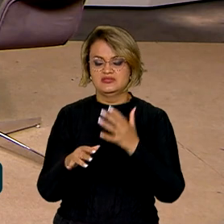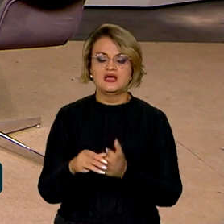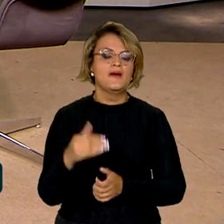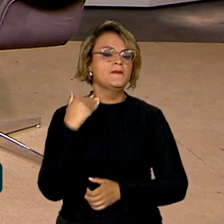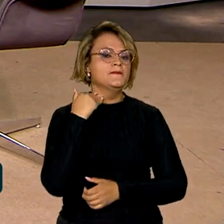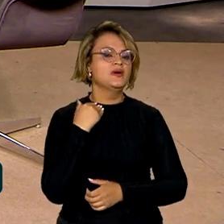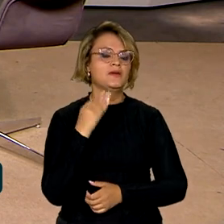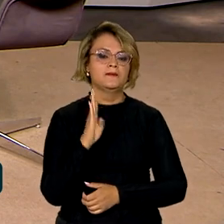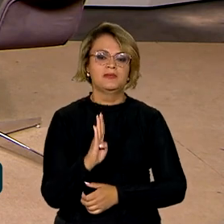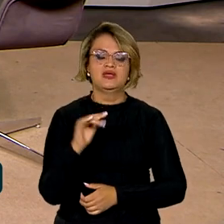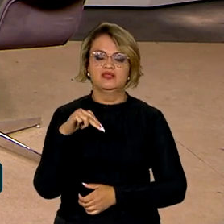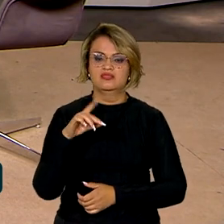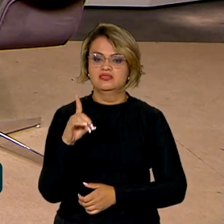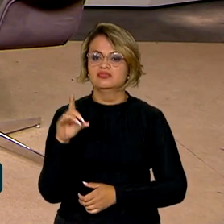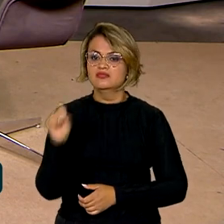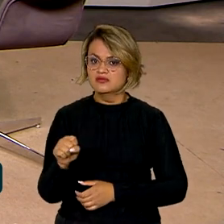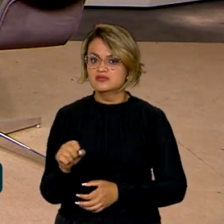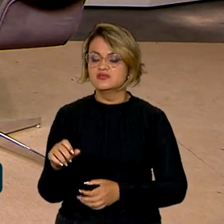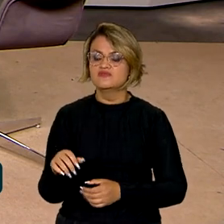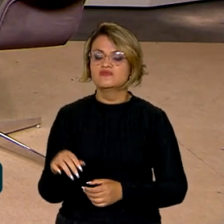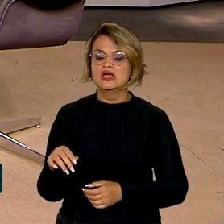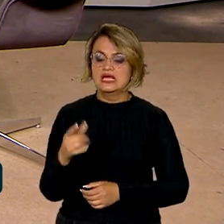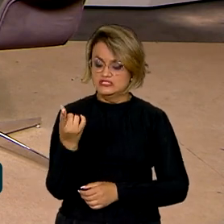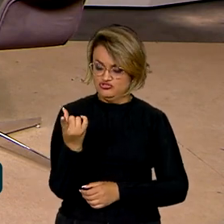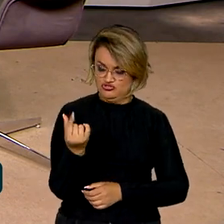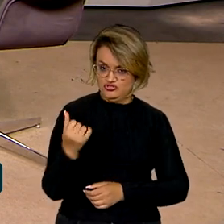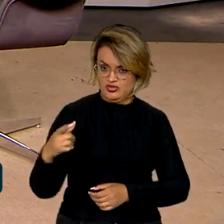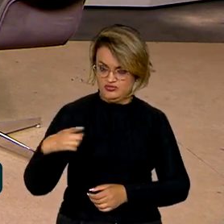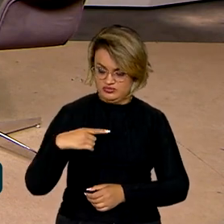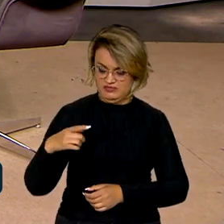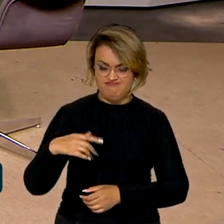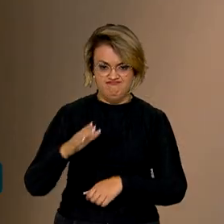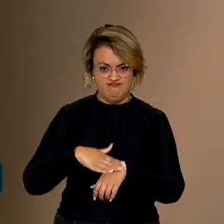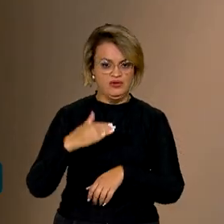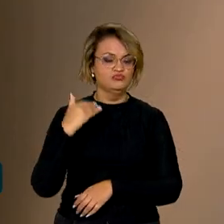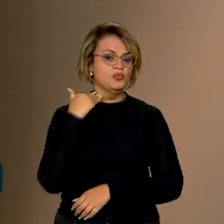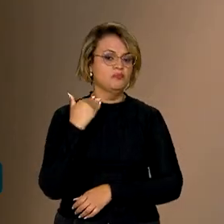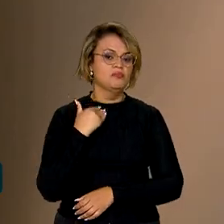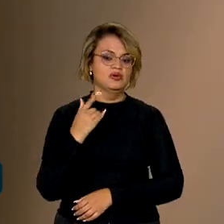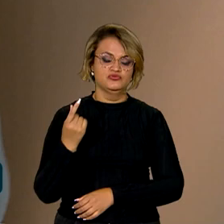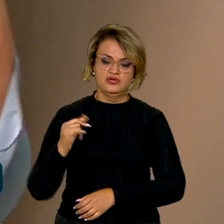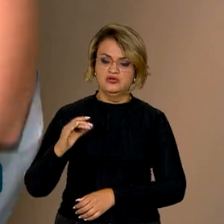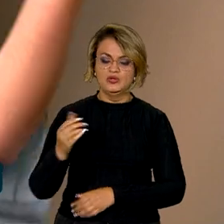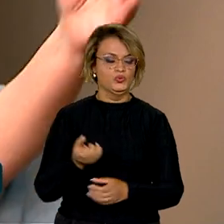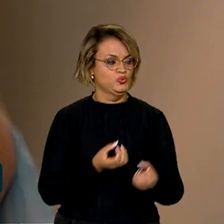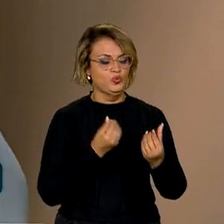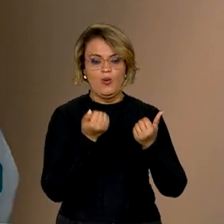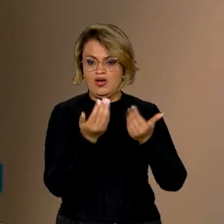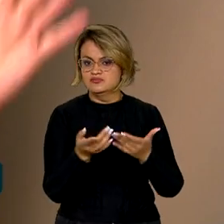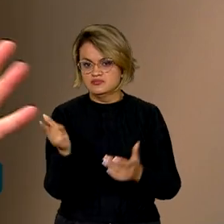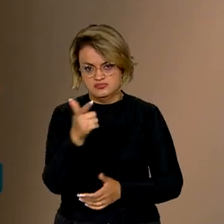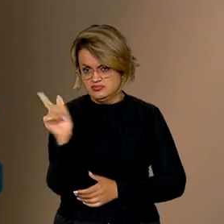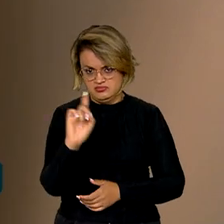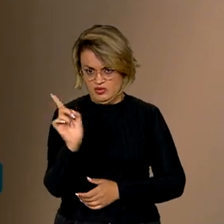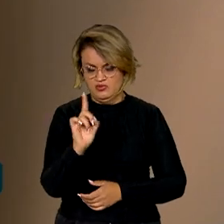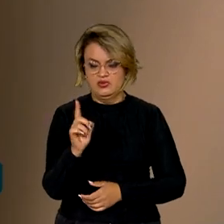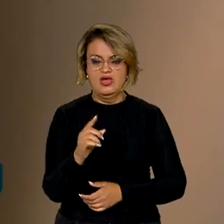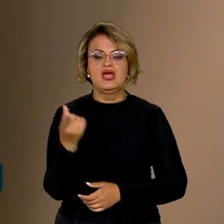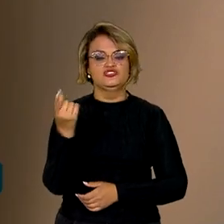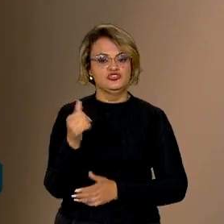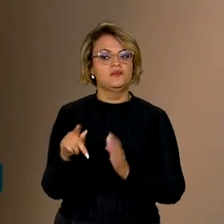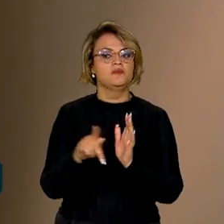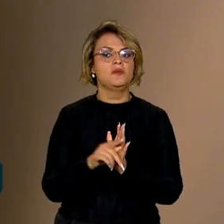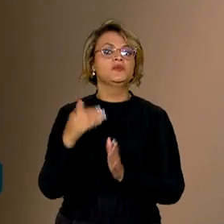BNDES resolveu utilizar uma parte dos seus recursos próprios, então não é recurso de doação, recurso de terceiro, nem do